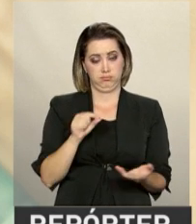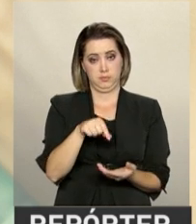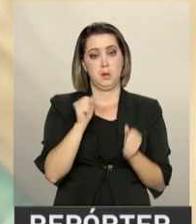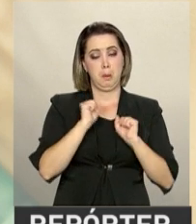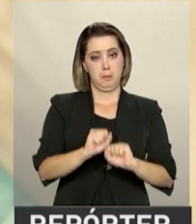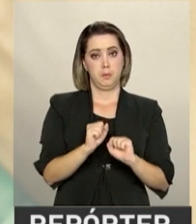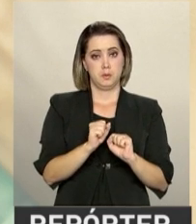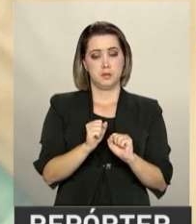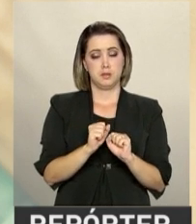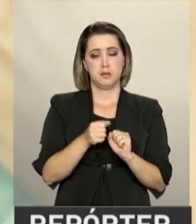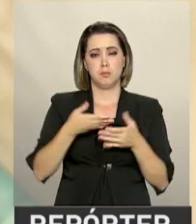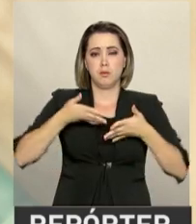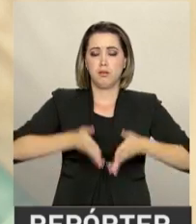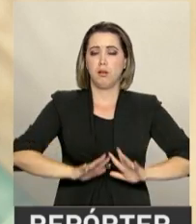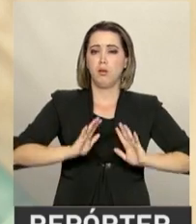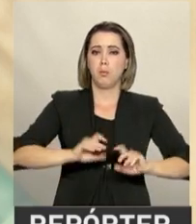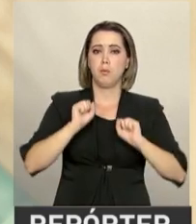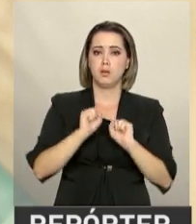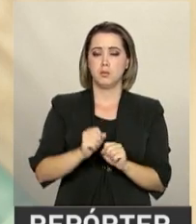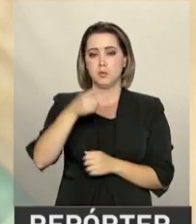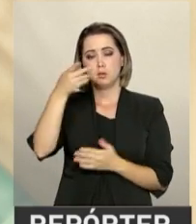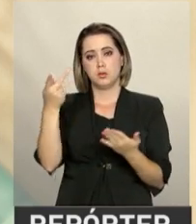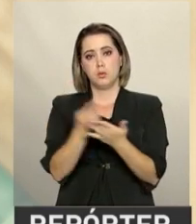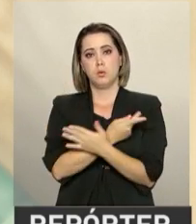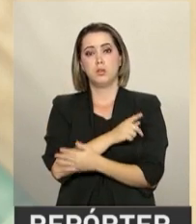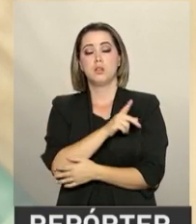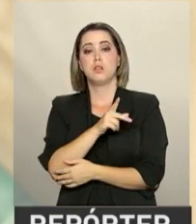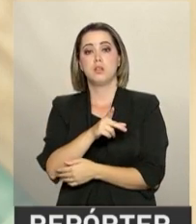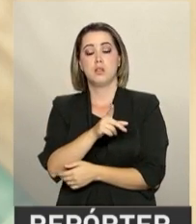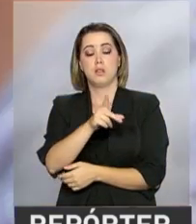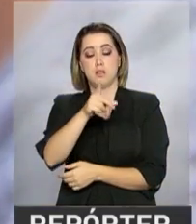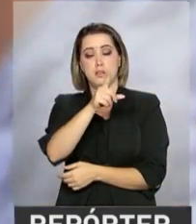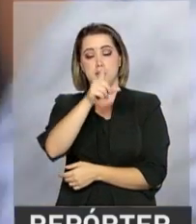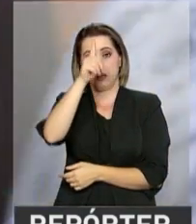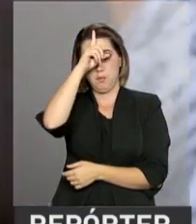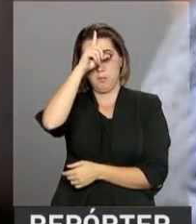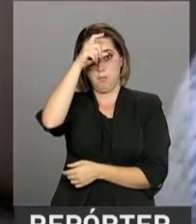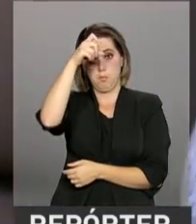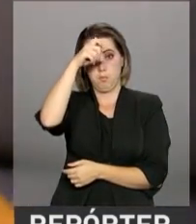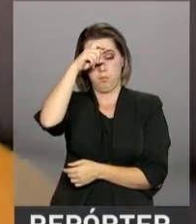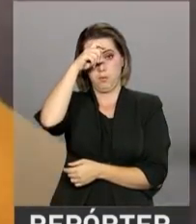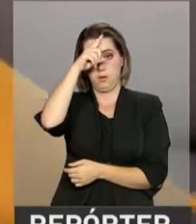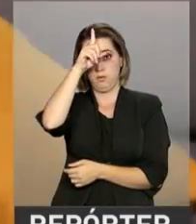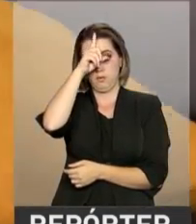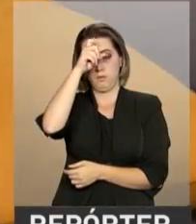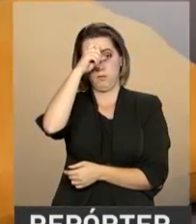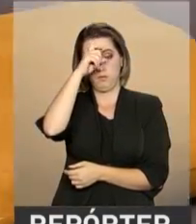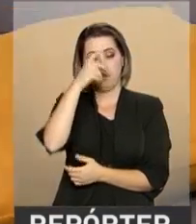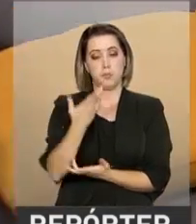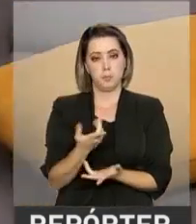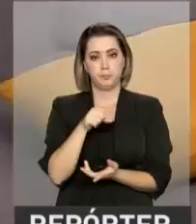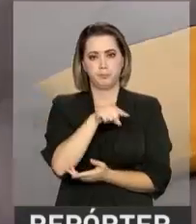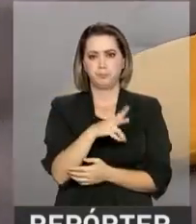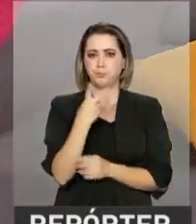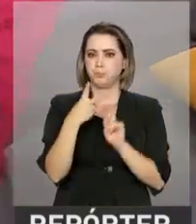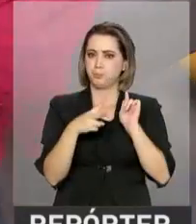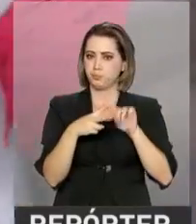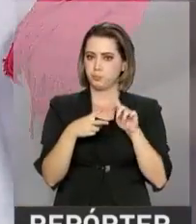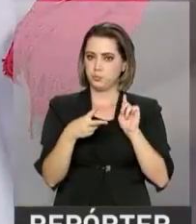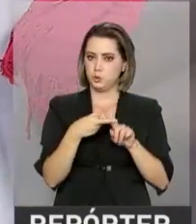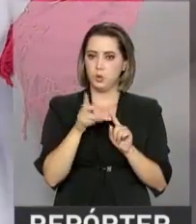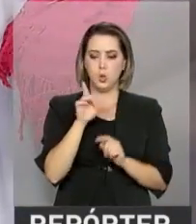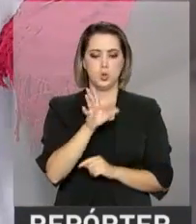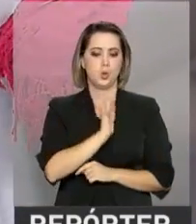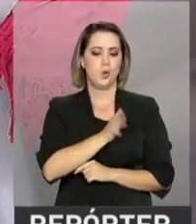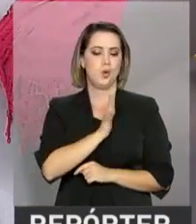parto possa ser feito por enfermeira obstetra e obstetriz. O documento também traz duas medidas que só o coração de